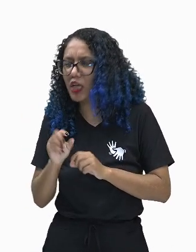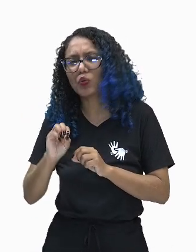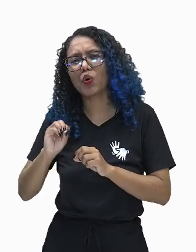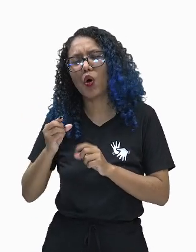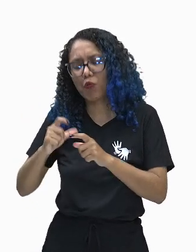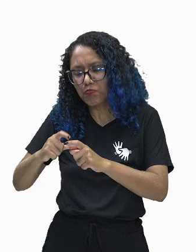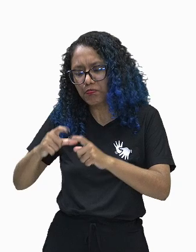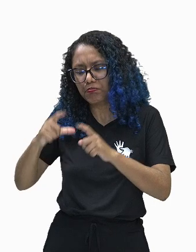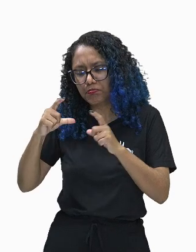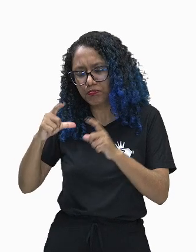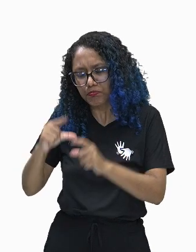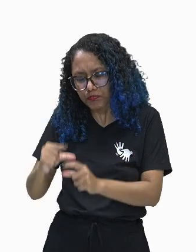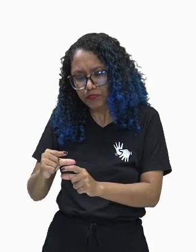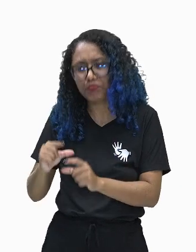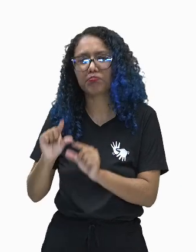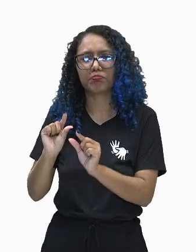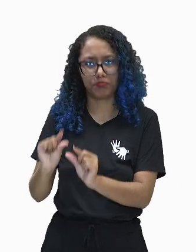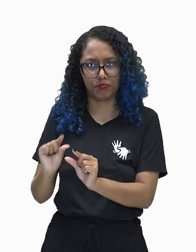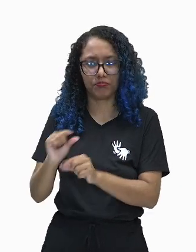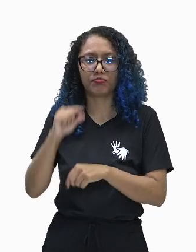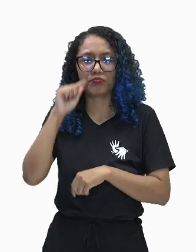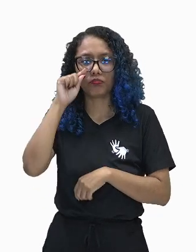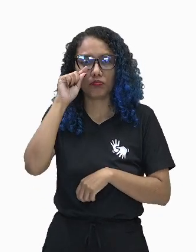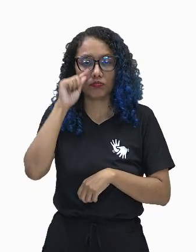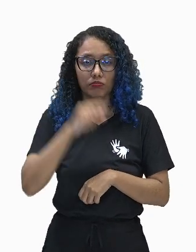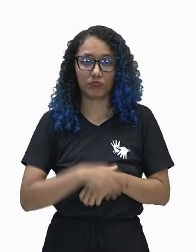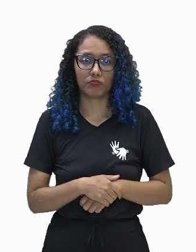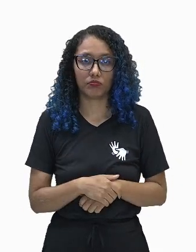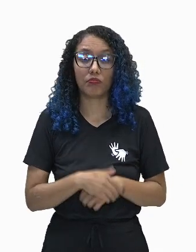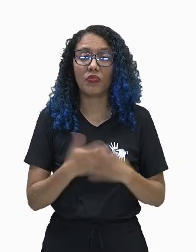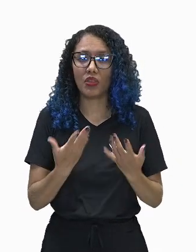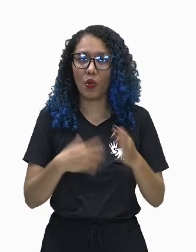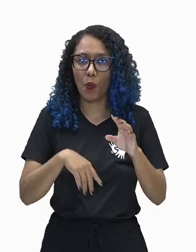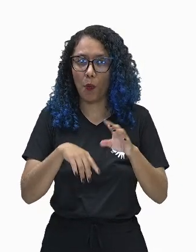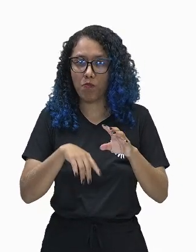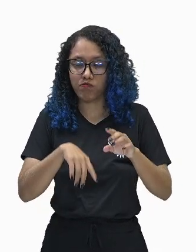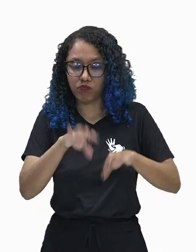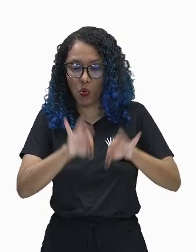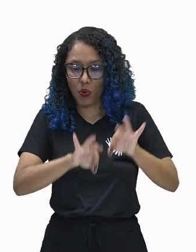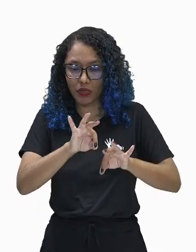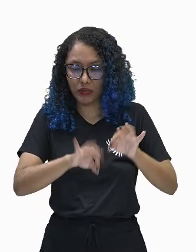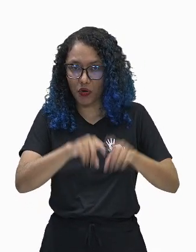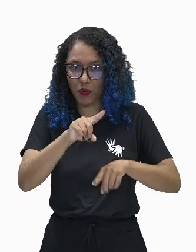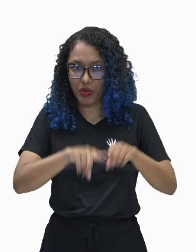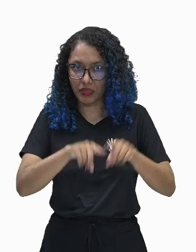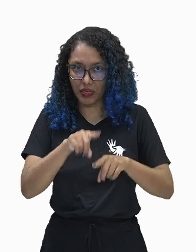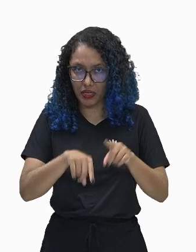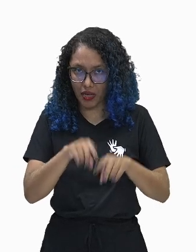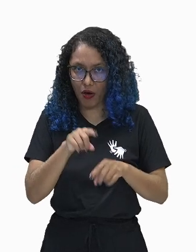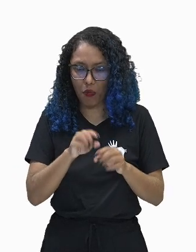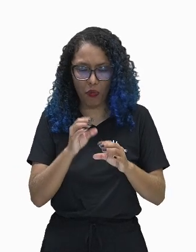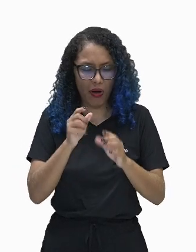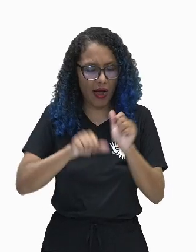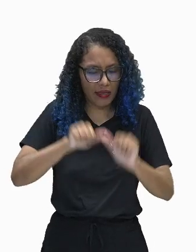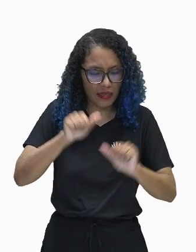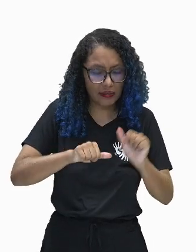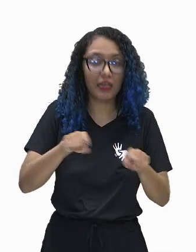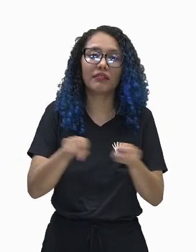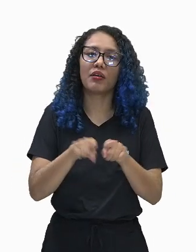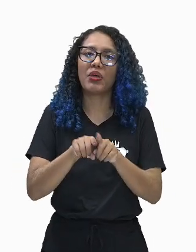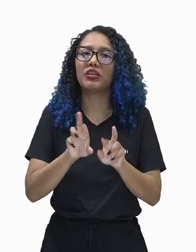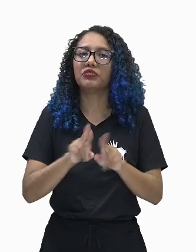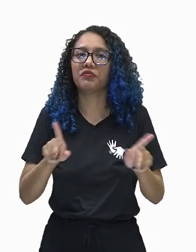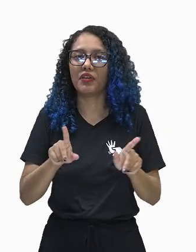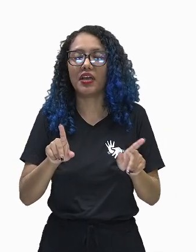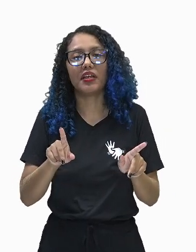muito menor. O preparo das amostras também vai ser um diferencial quando se utiliza o